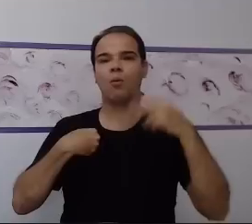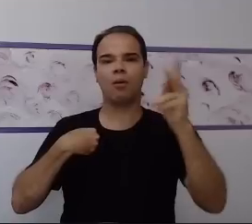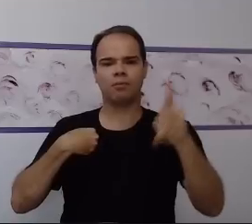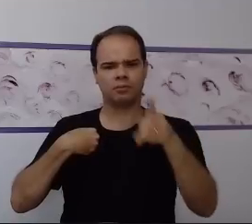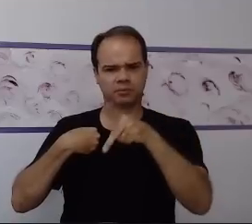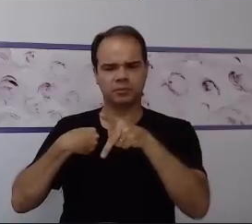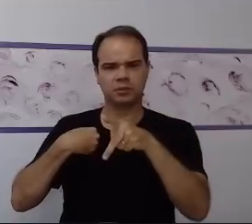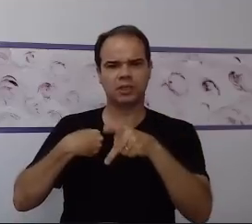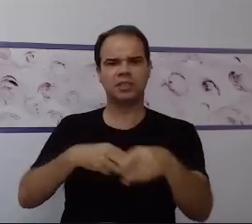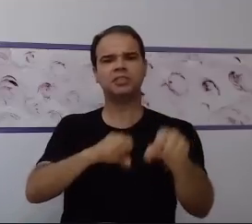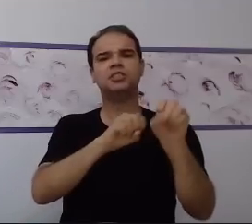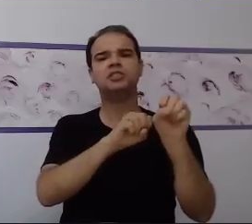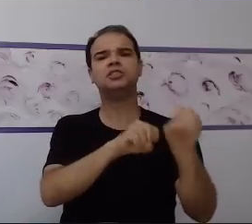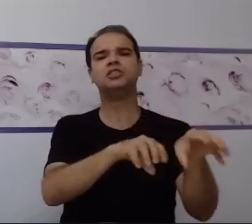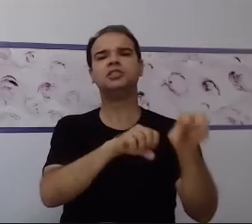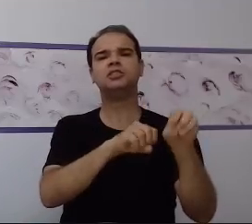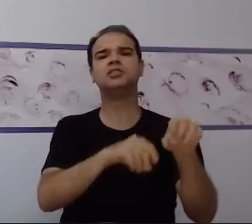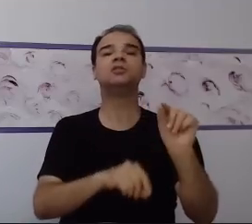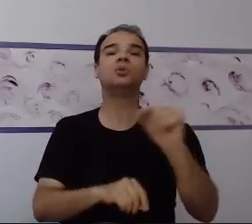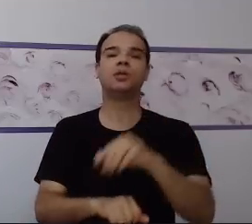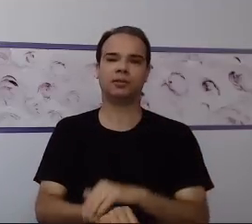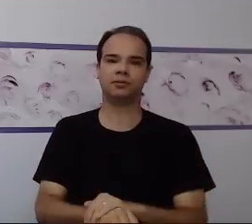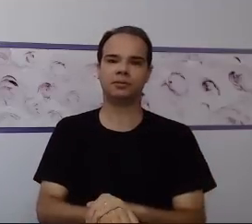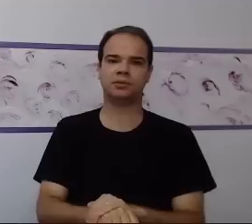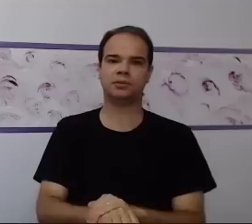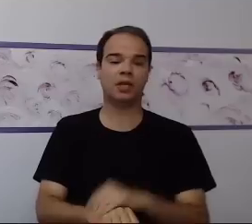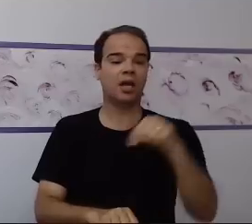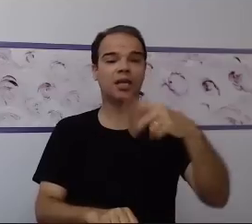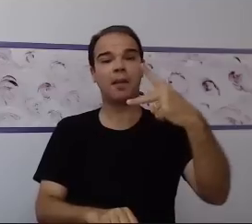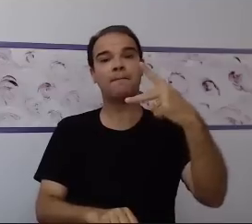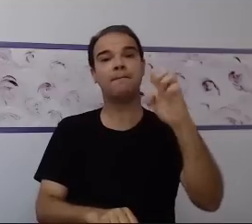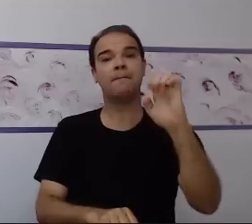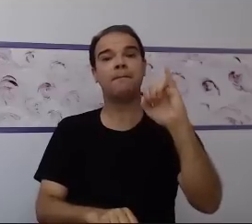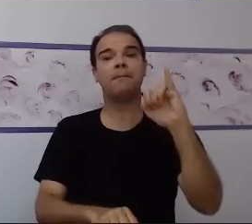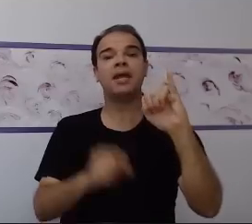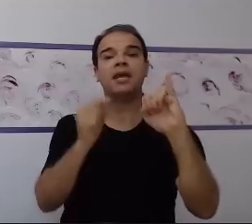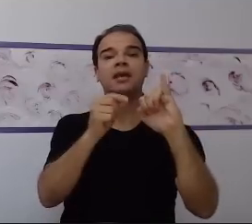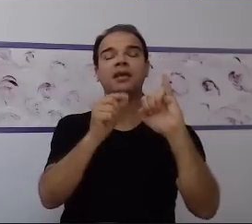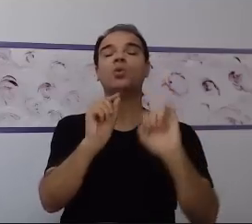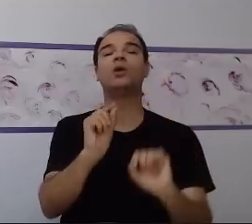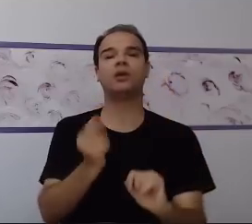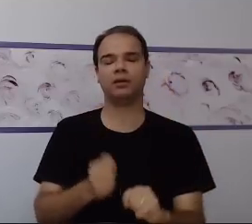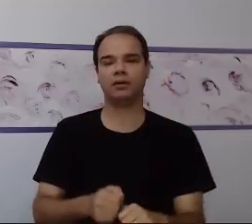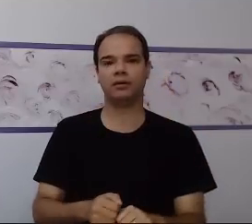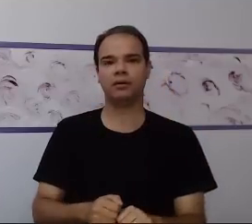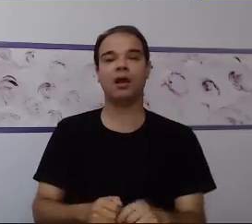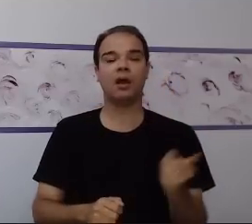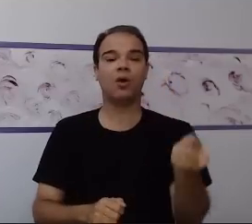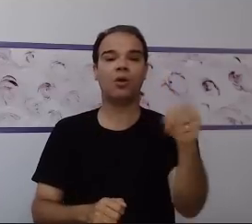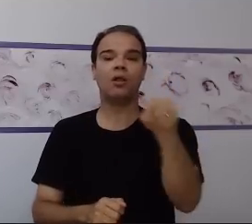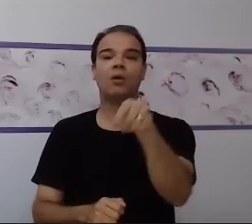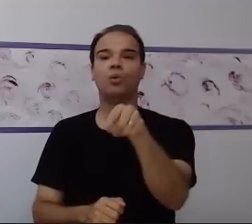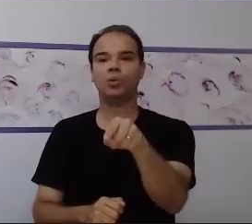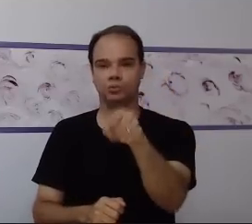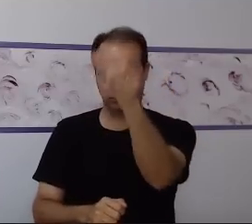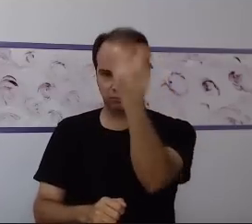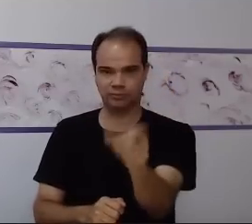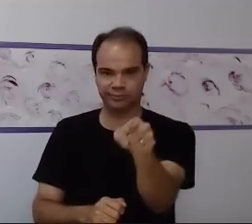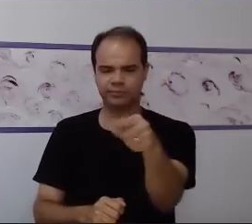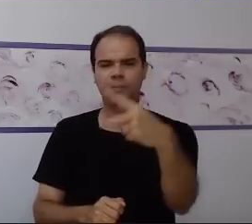PEI realizado para você? Por isso que é individual. Por que é individual. Por isso que a avaliação é individual.